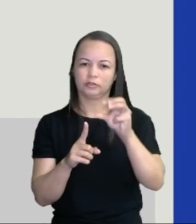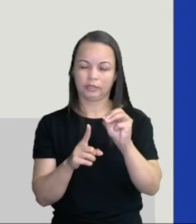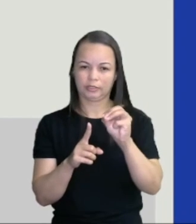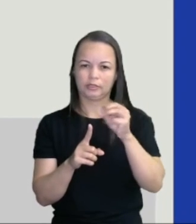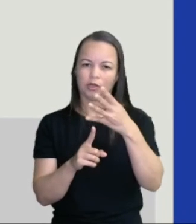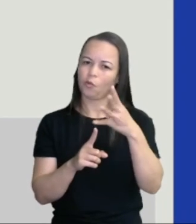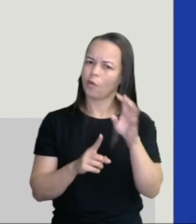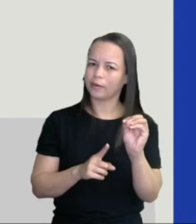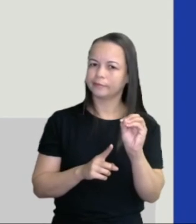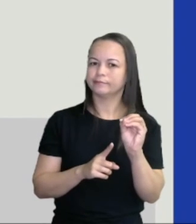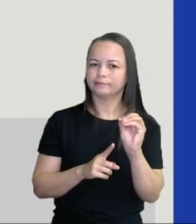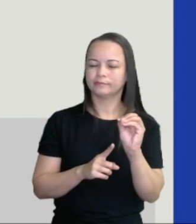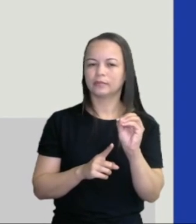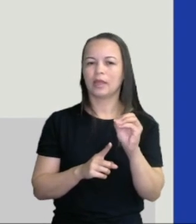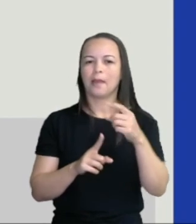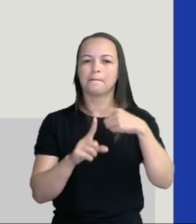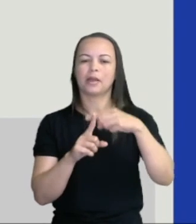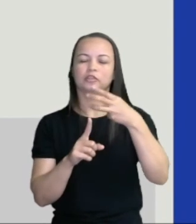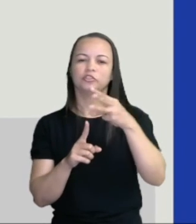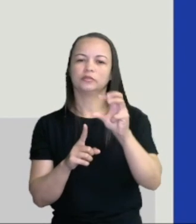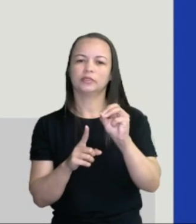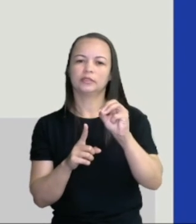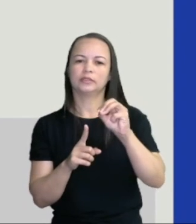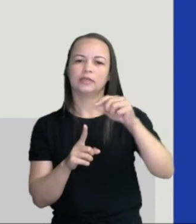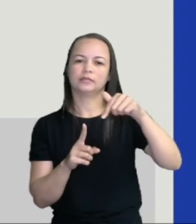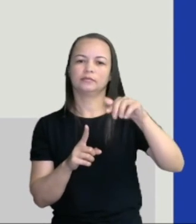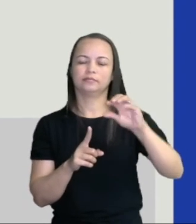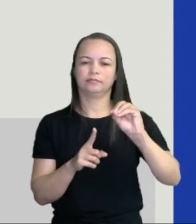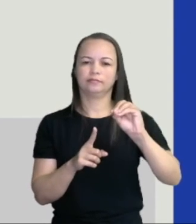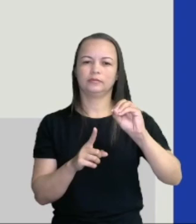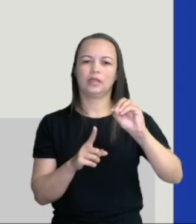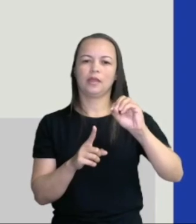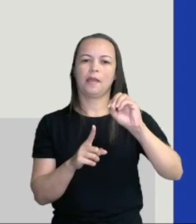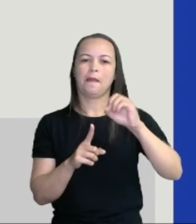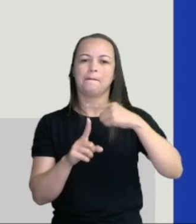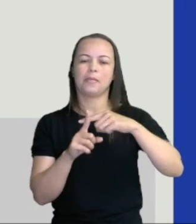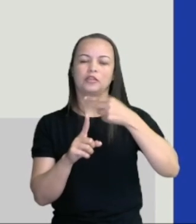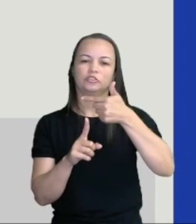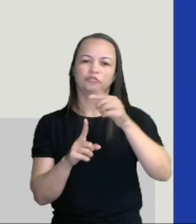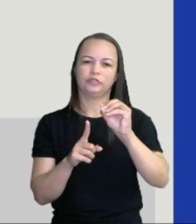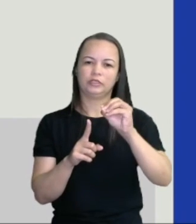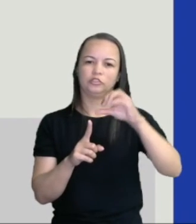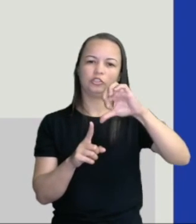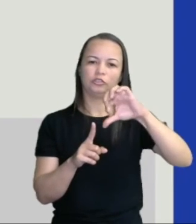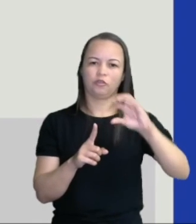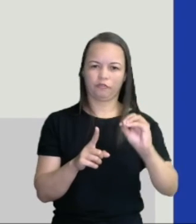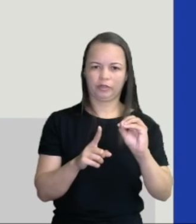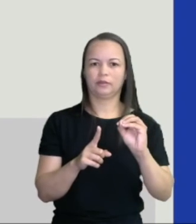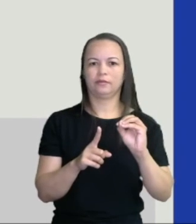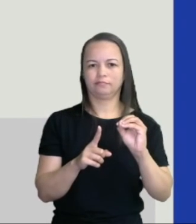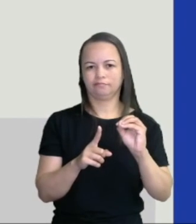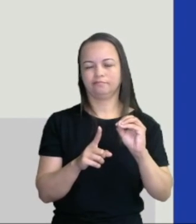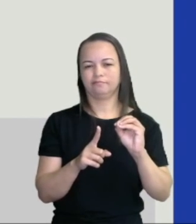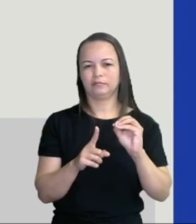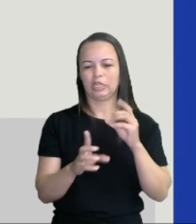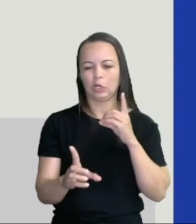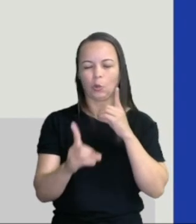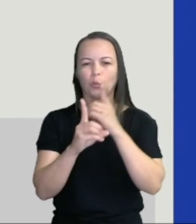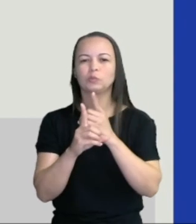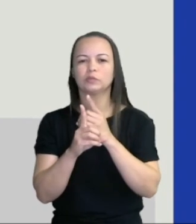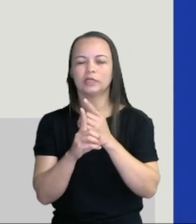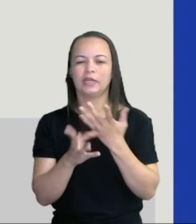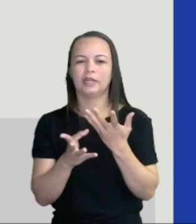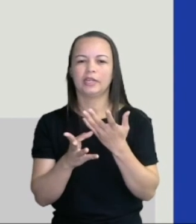40. Mais 30, 70. Mais 20, 90. E achei o resultado. Achem a